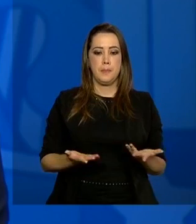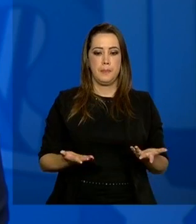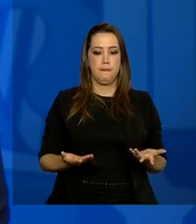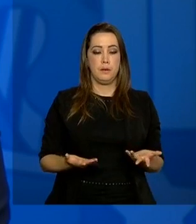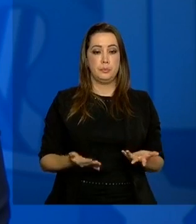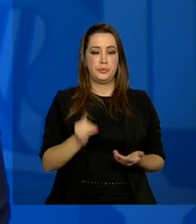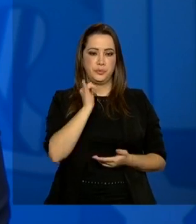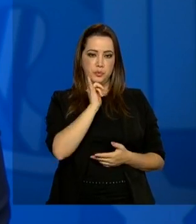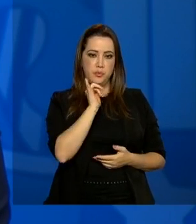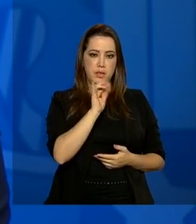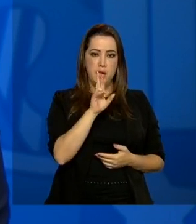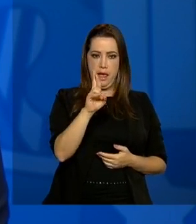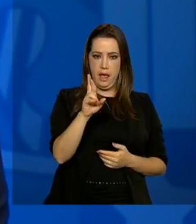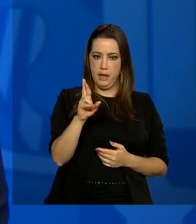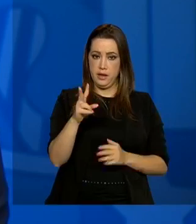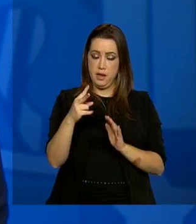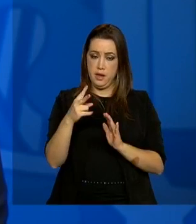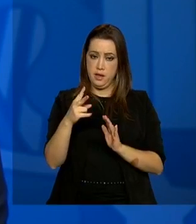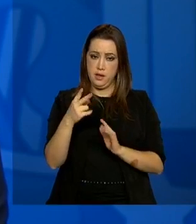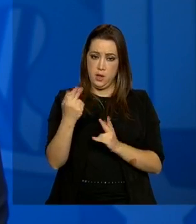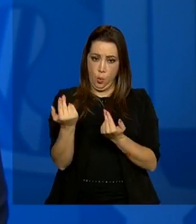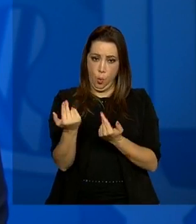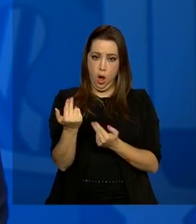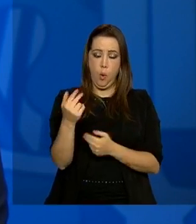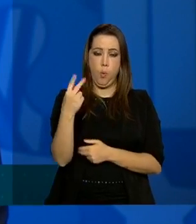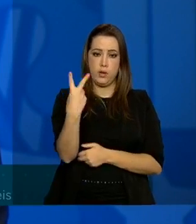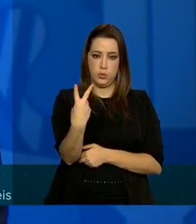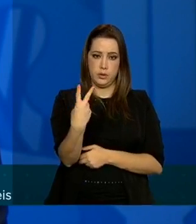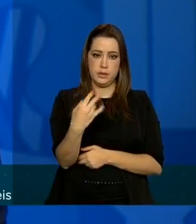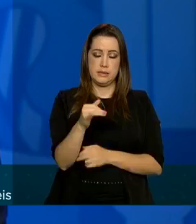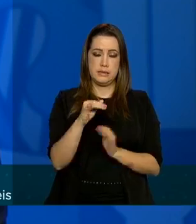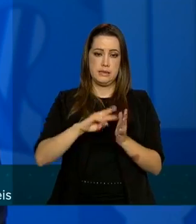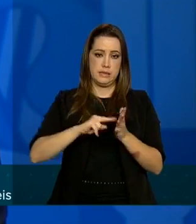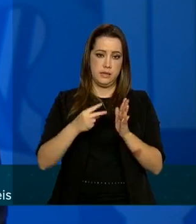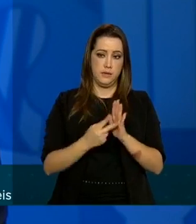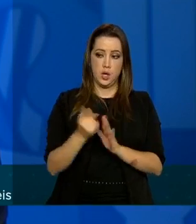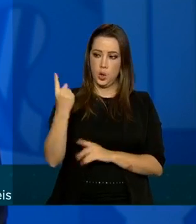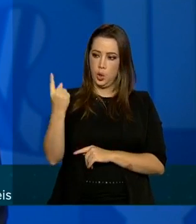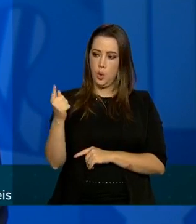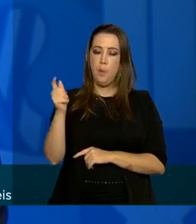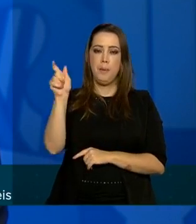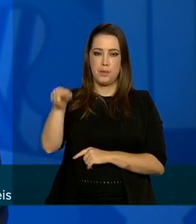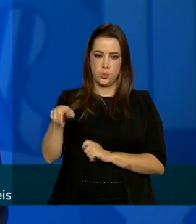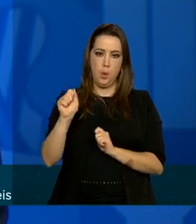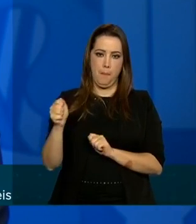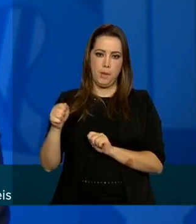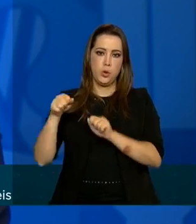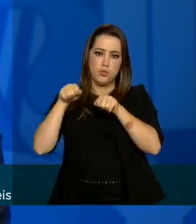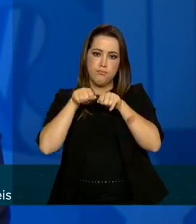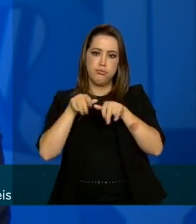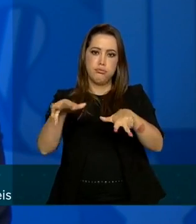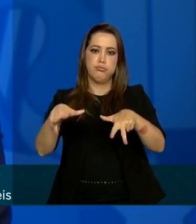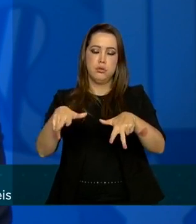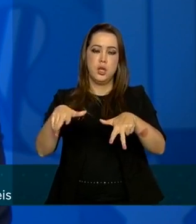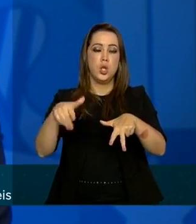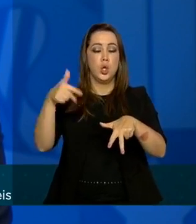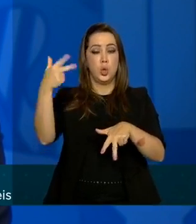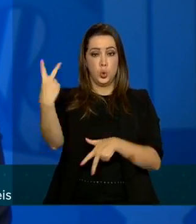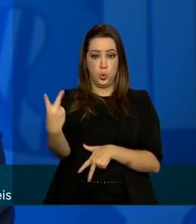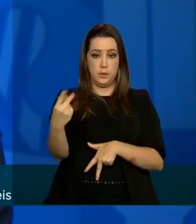a dois significa que para cada uma pessoa ela pode infectar até duas pessoas e assim